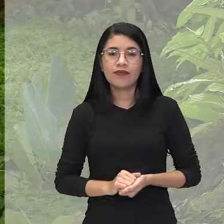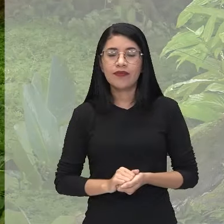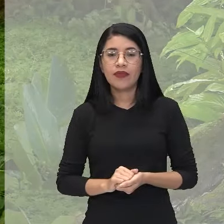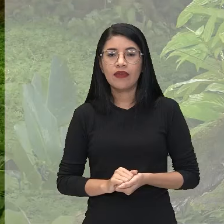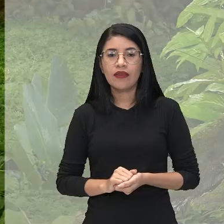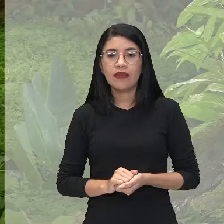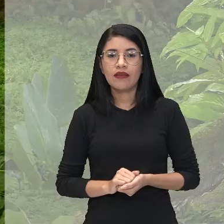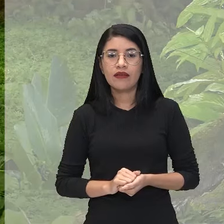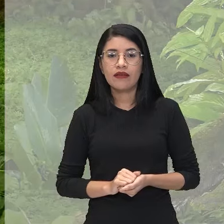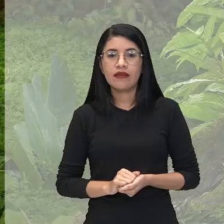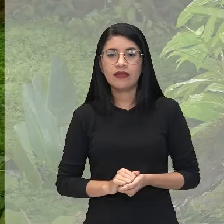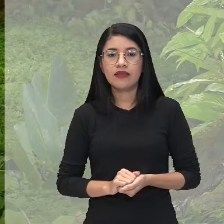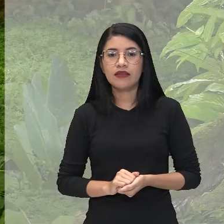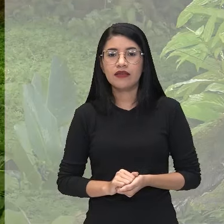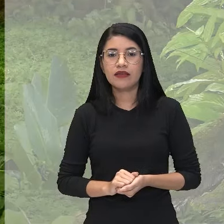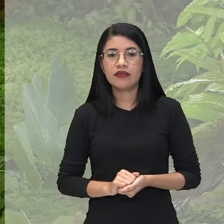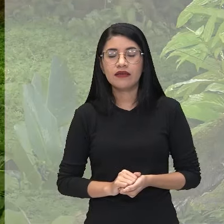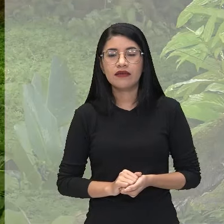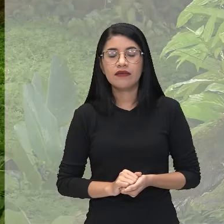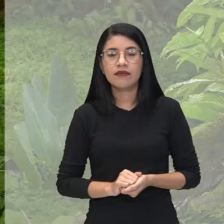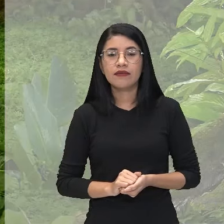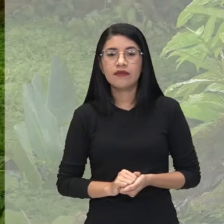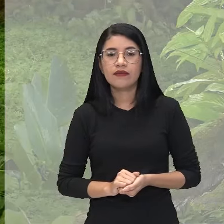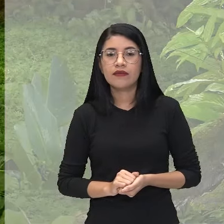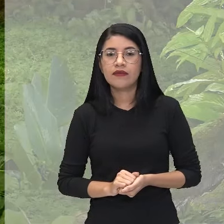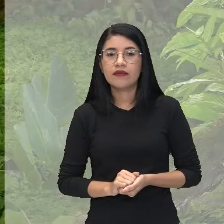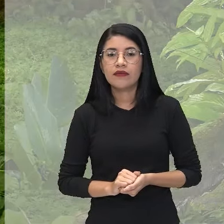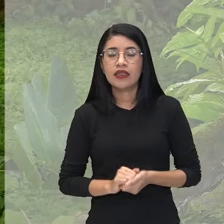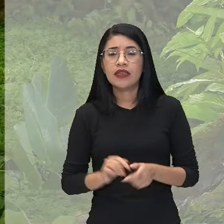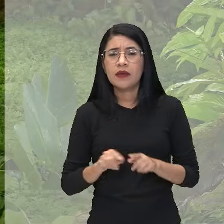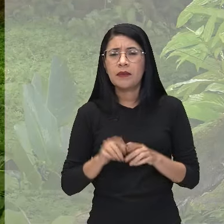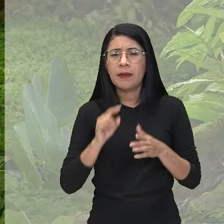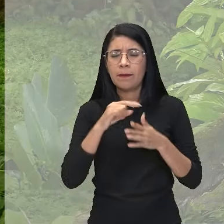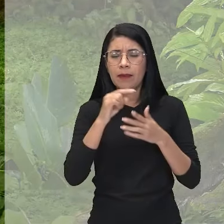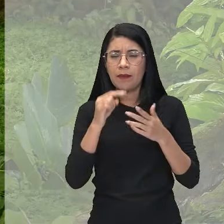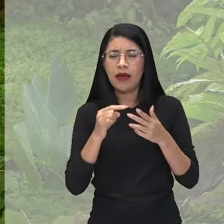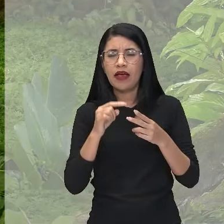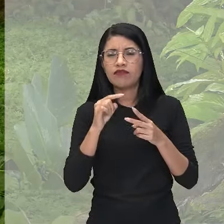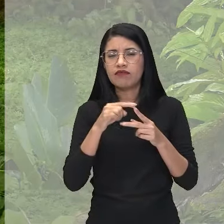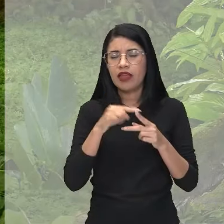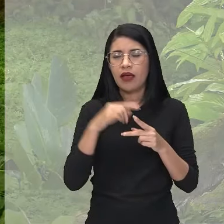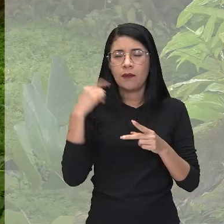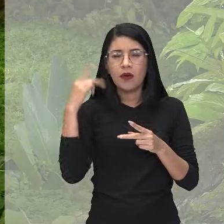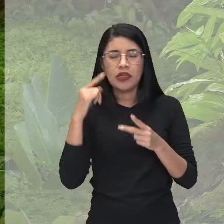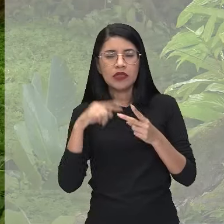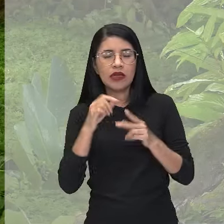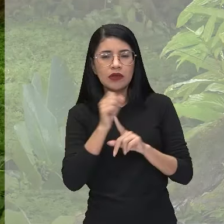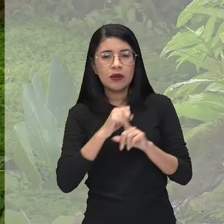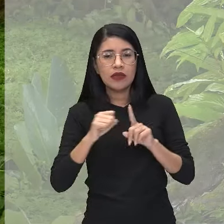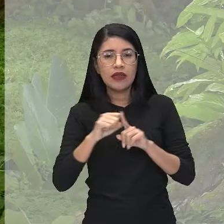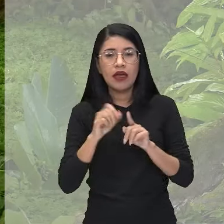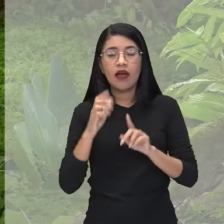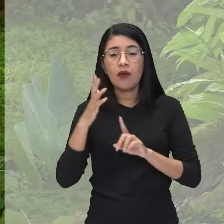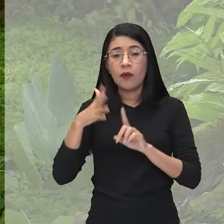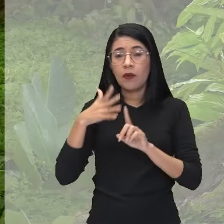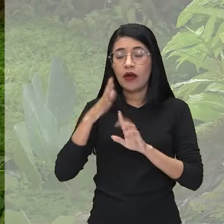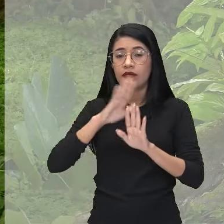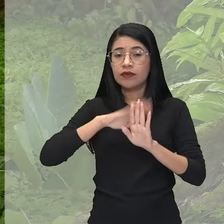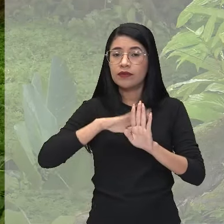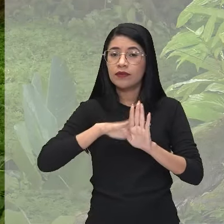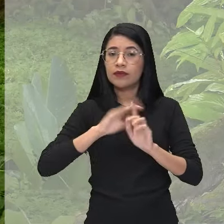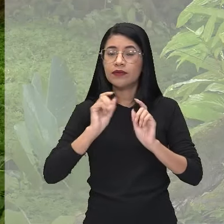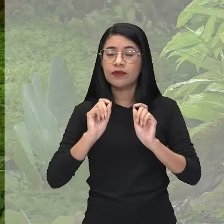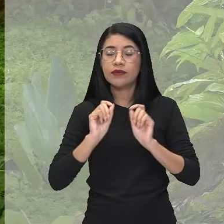impostos. E ainda nessa questão, né? Nós vimos as dimensões políticas e sociais, nós vamos ver agora os discursos ideológicos. Ó,